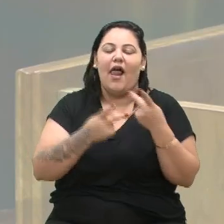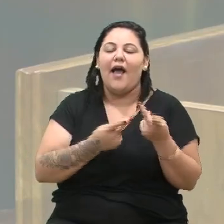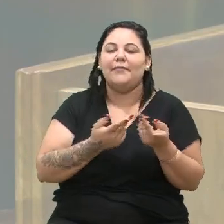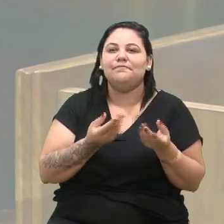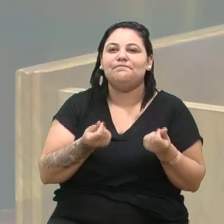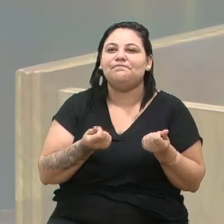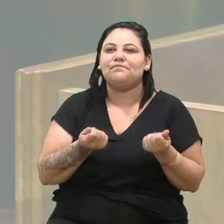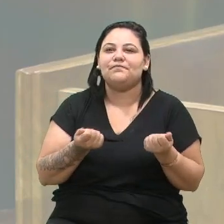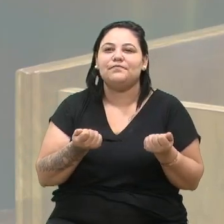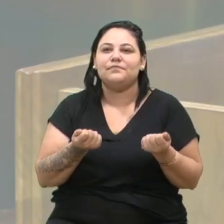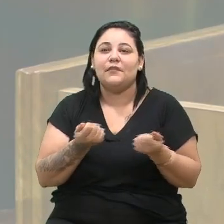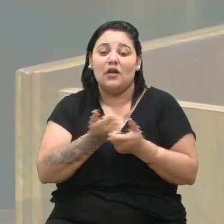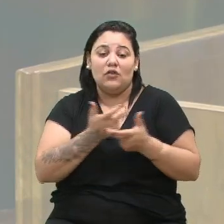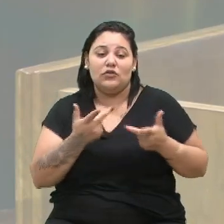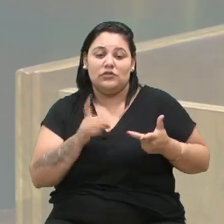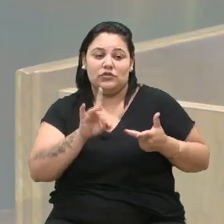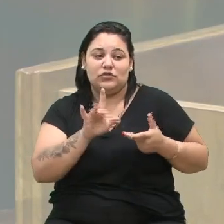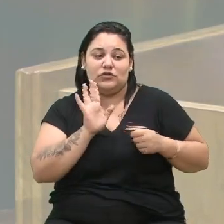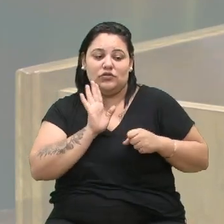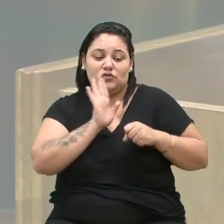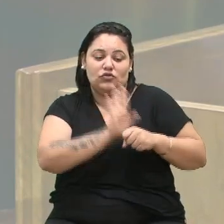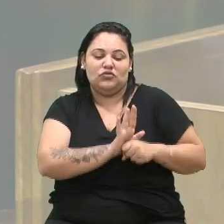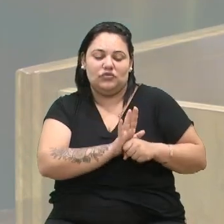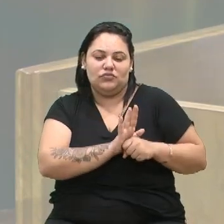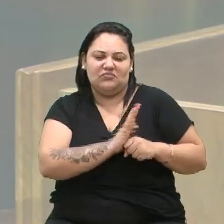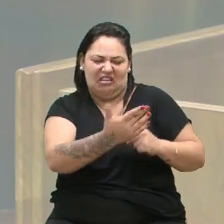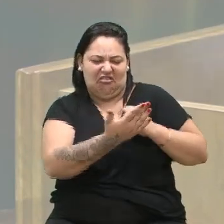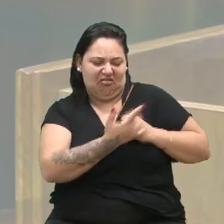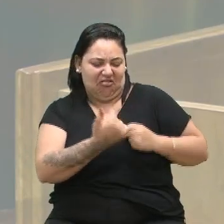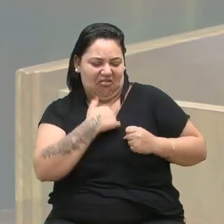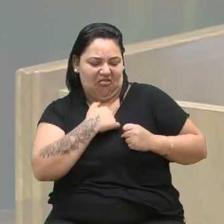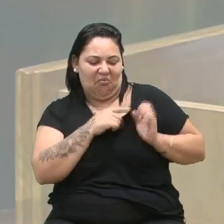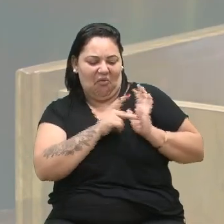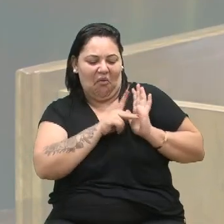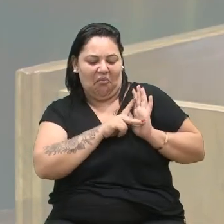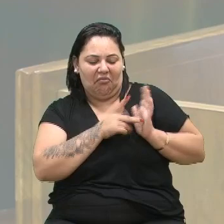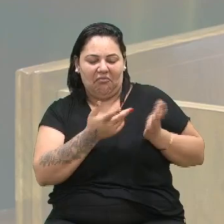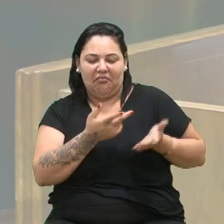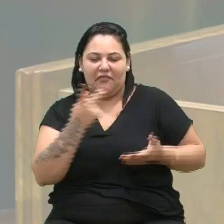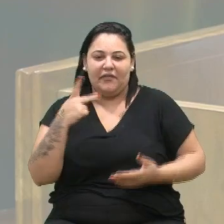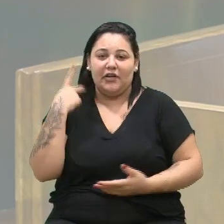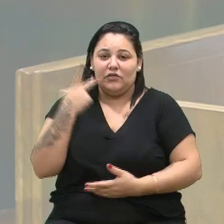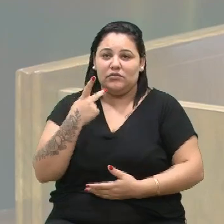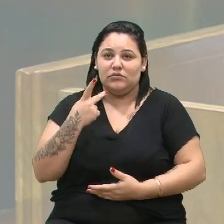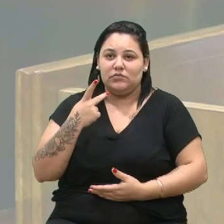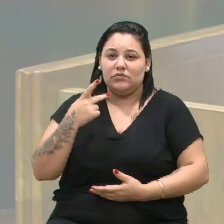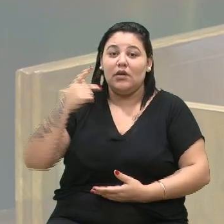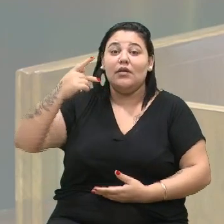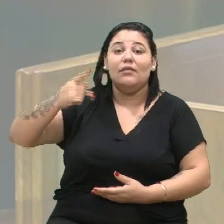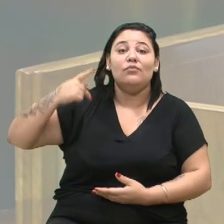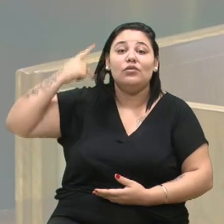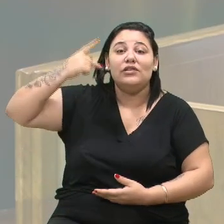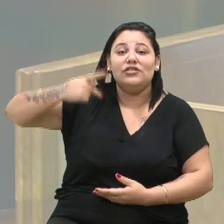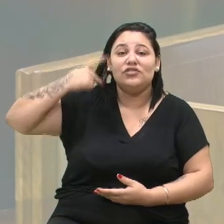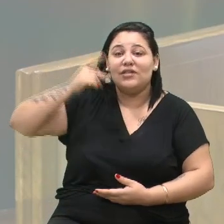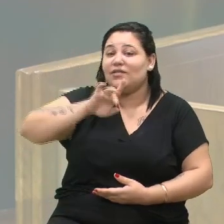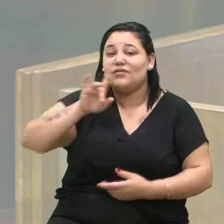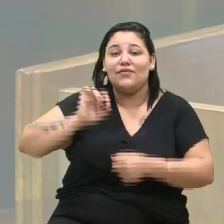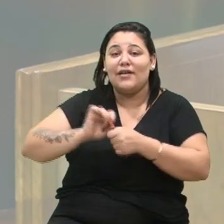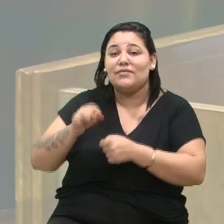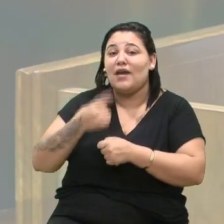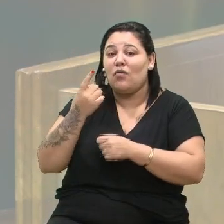as coisas que só beneficiam a ele próprio. E política não se faz para uma única pessoa.